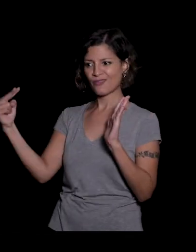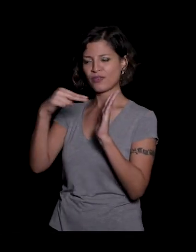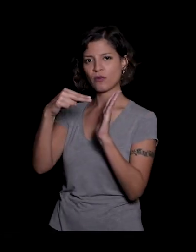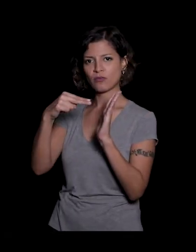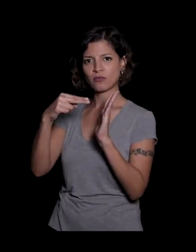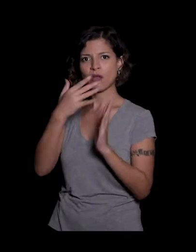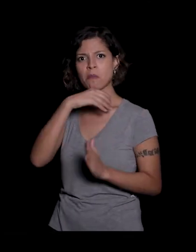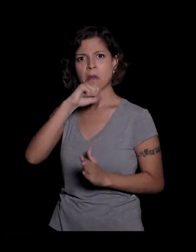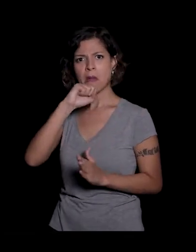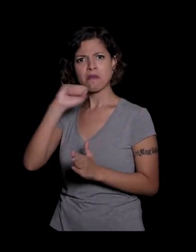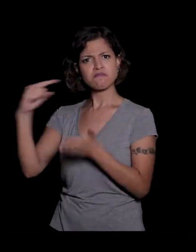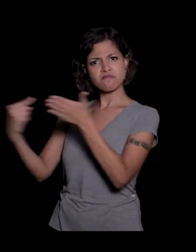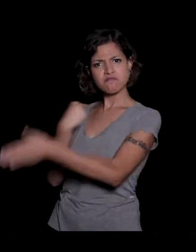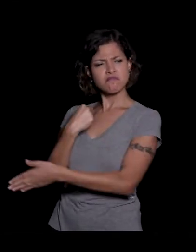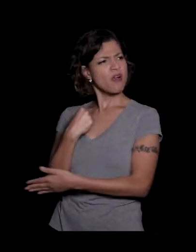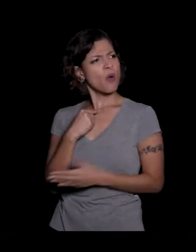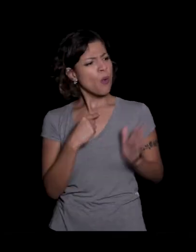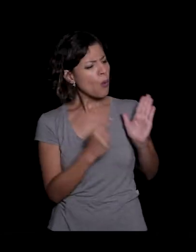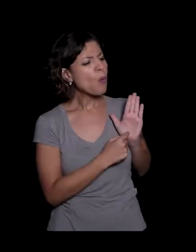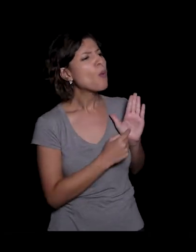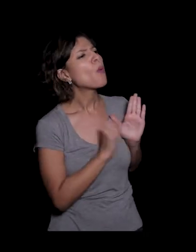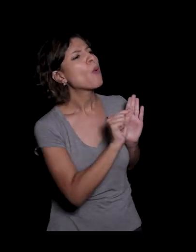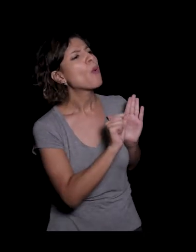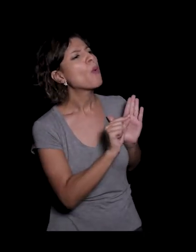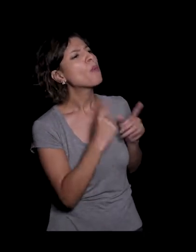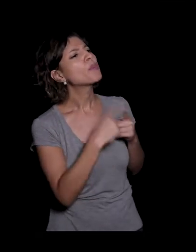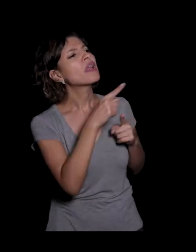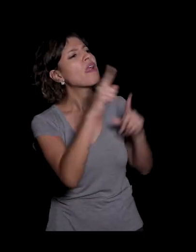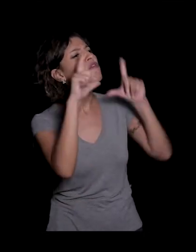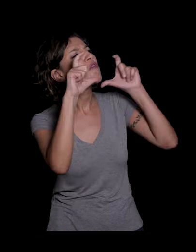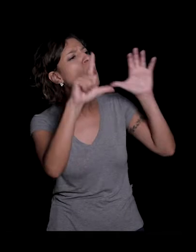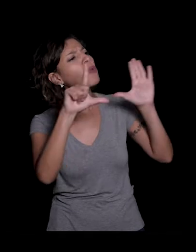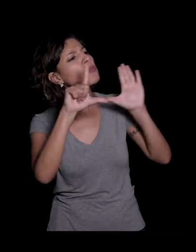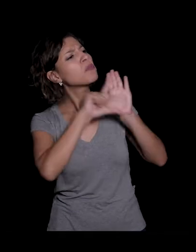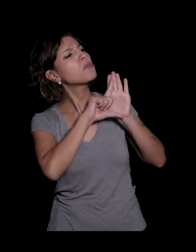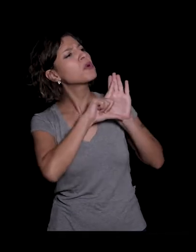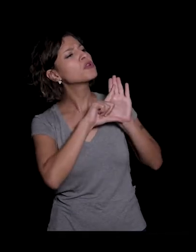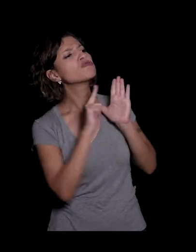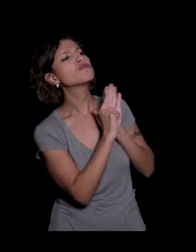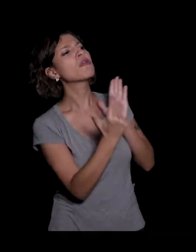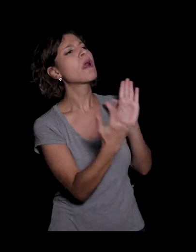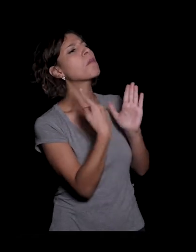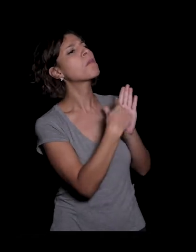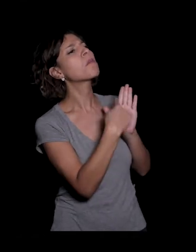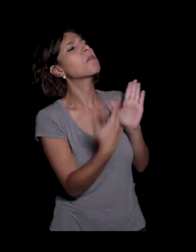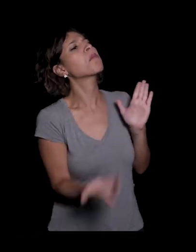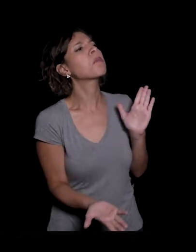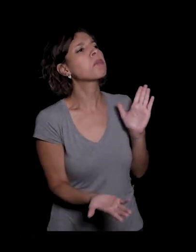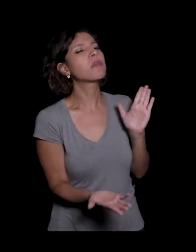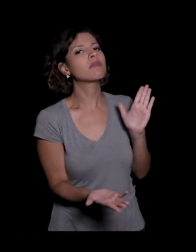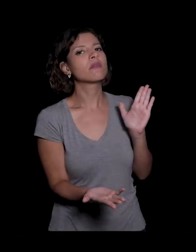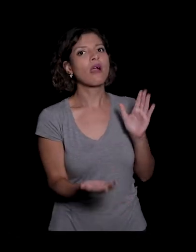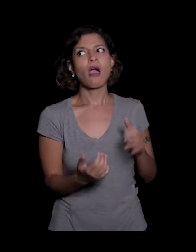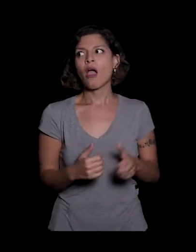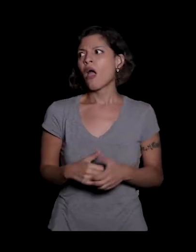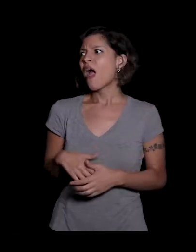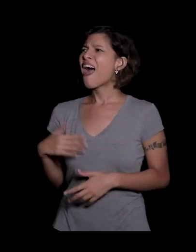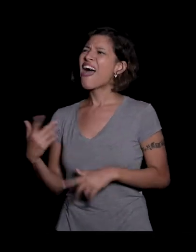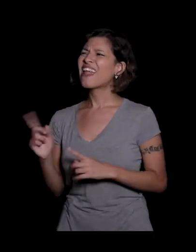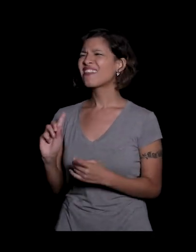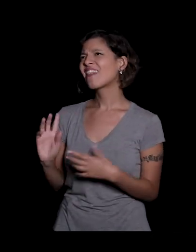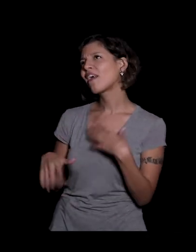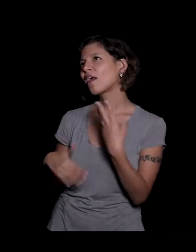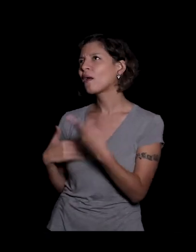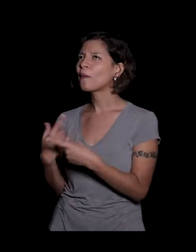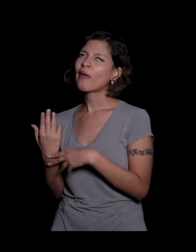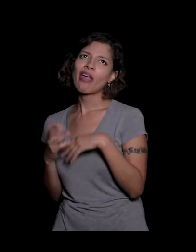que que é isso aonde porque que você tá no jornal o que que tá fazendo aqui eu falei assim ah não é